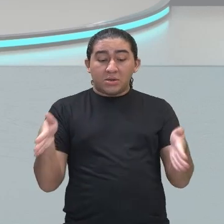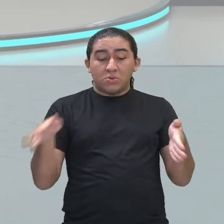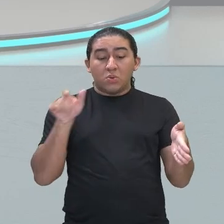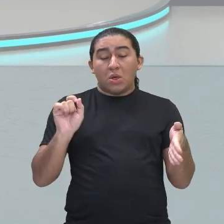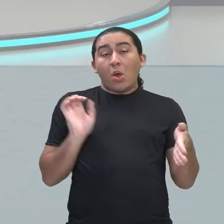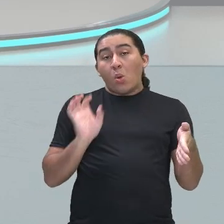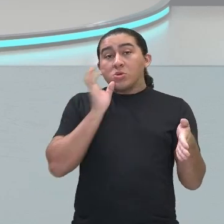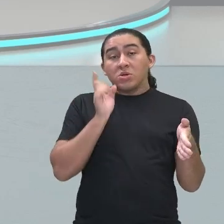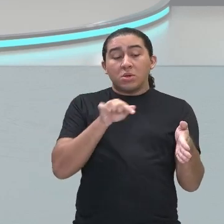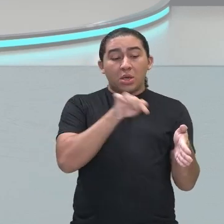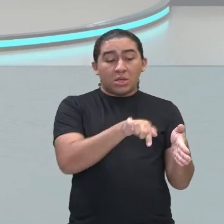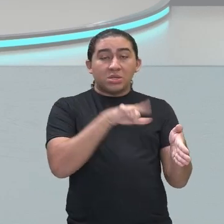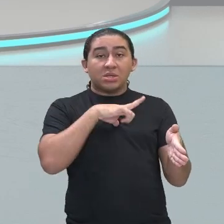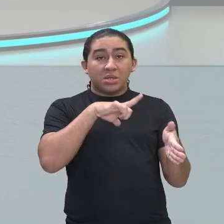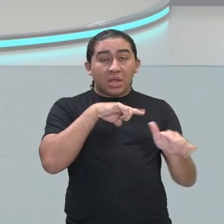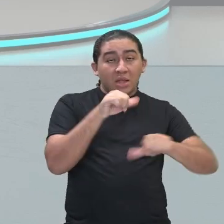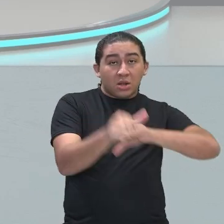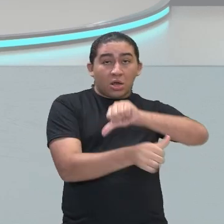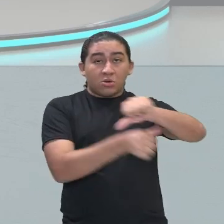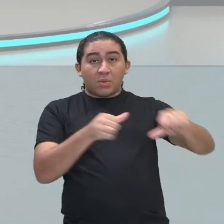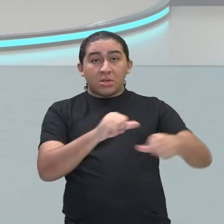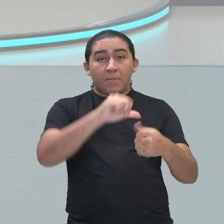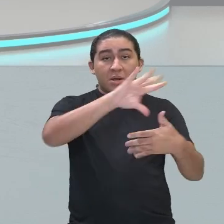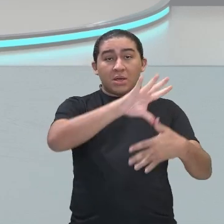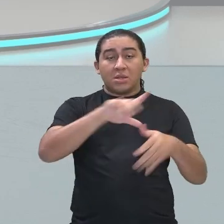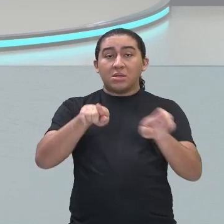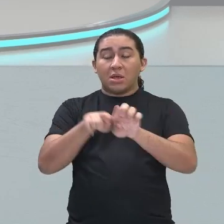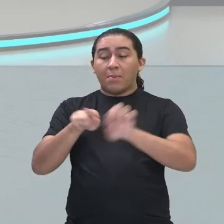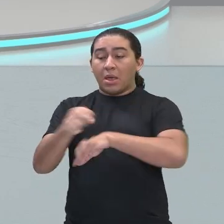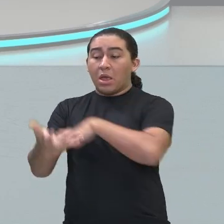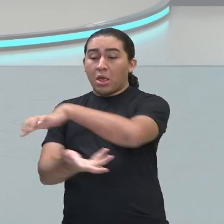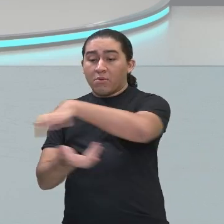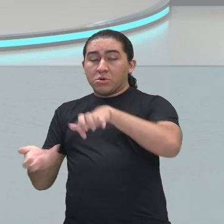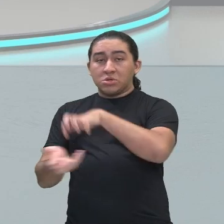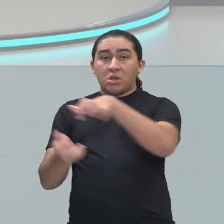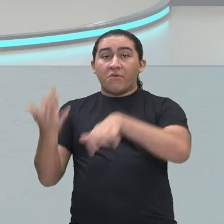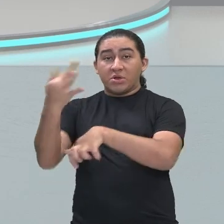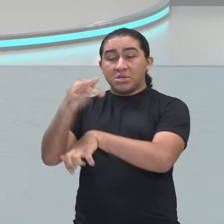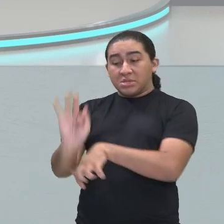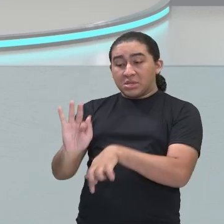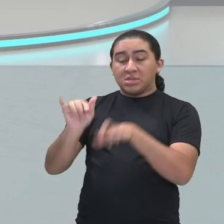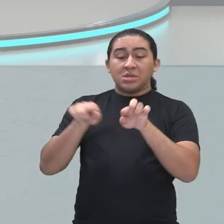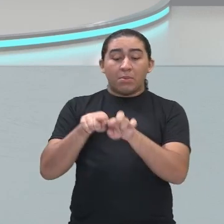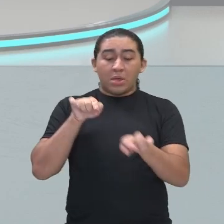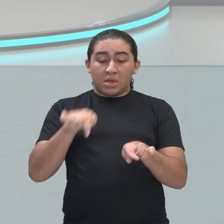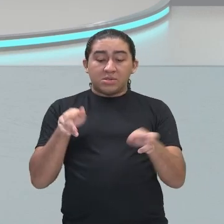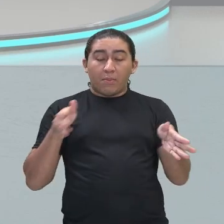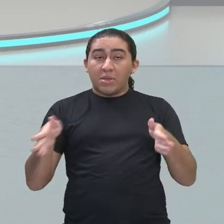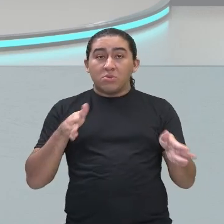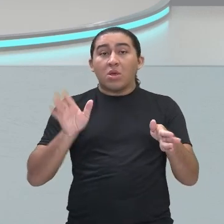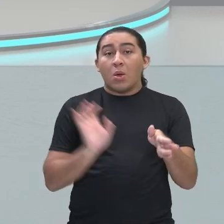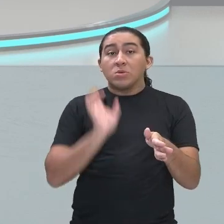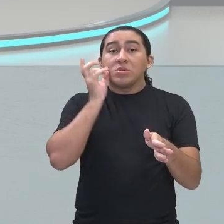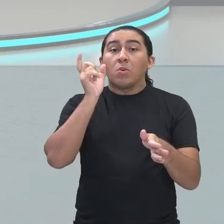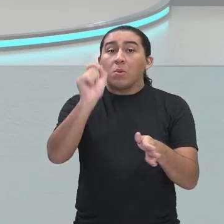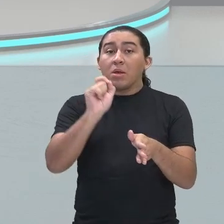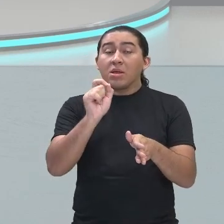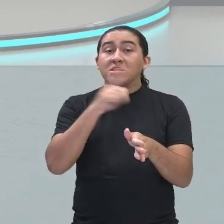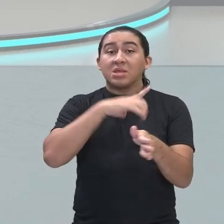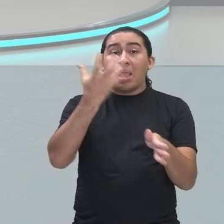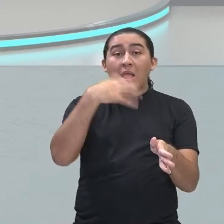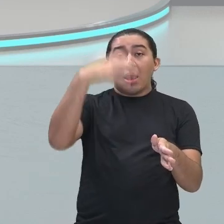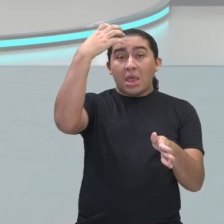houve a Revolução Americana e a Revolução Francesa. E também é um período em que houve a ruptura com o